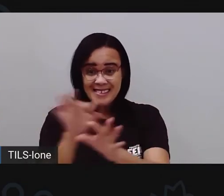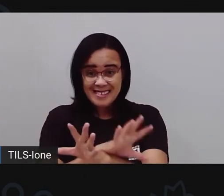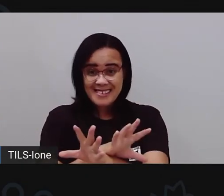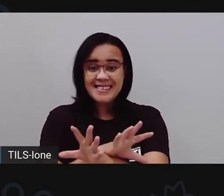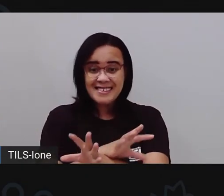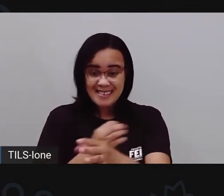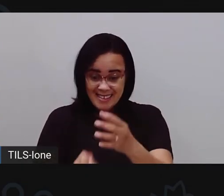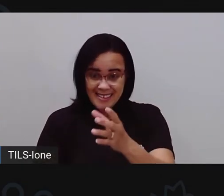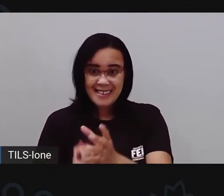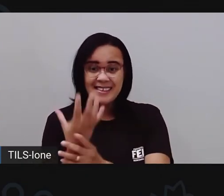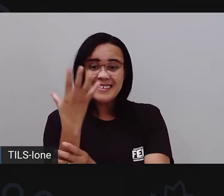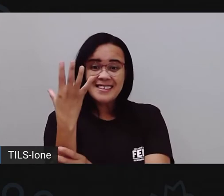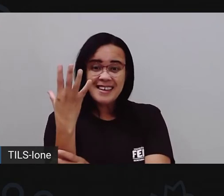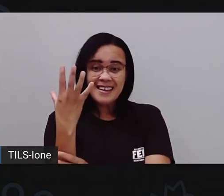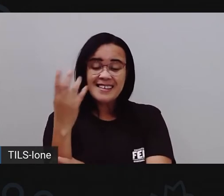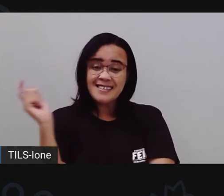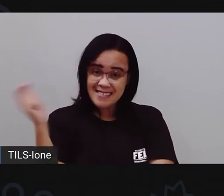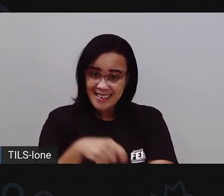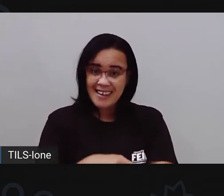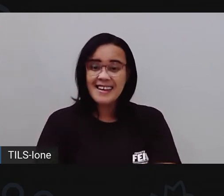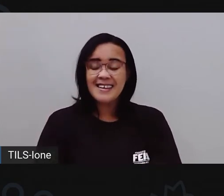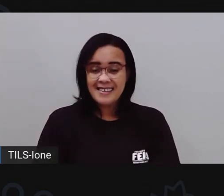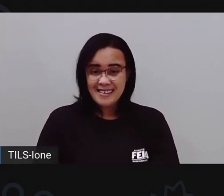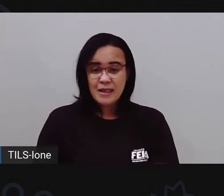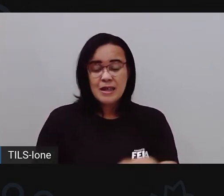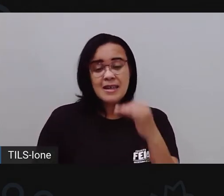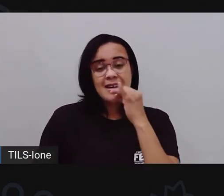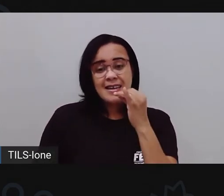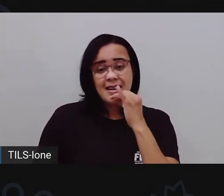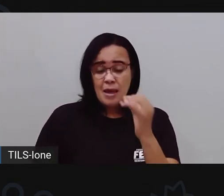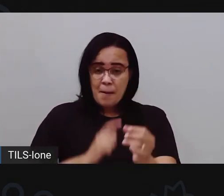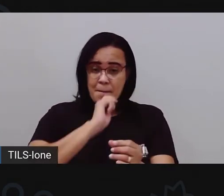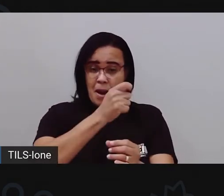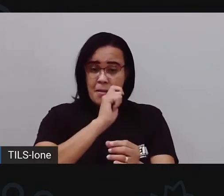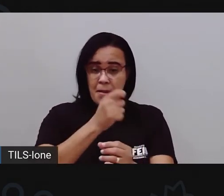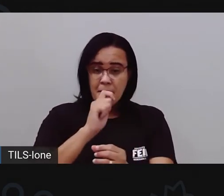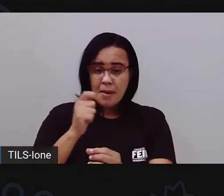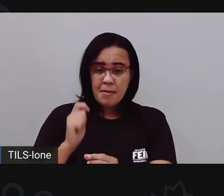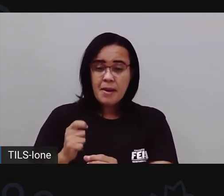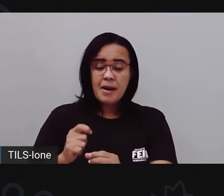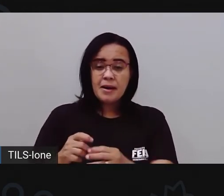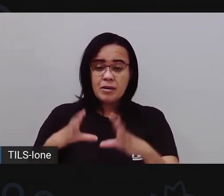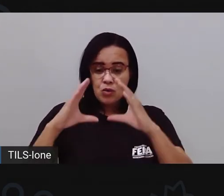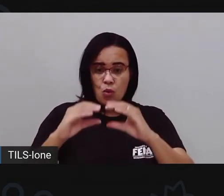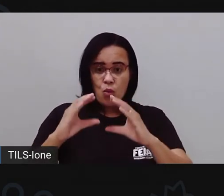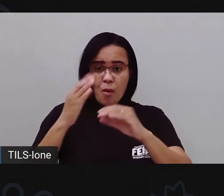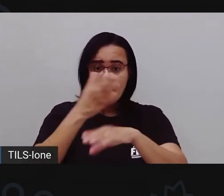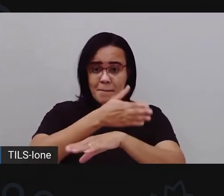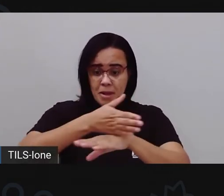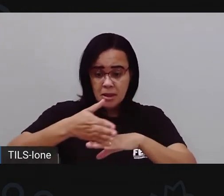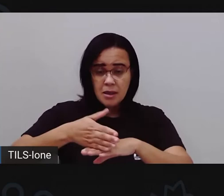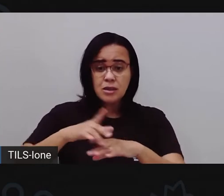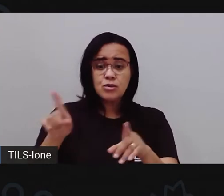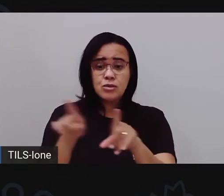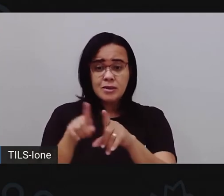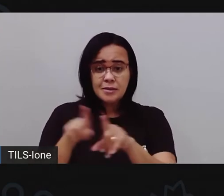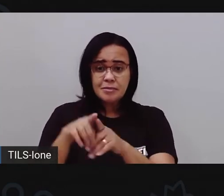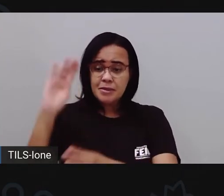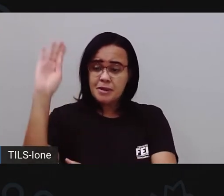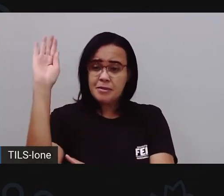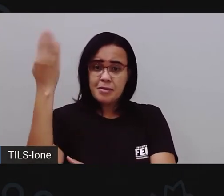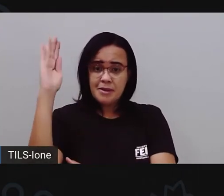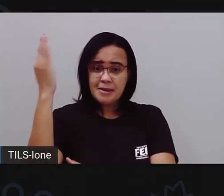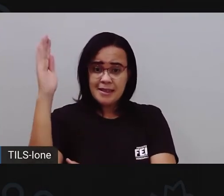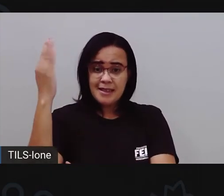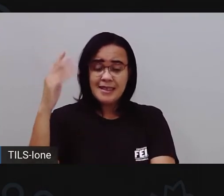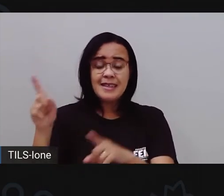usou pregador, né? Usou... Usou pedaços de madeira, usou... Deixa eu ver o é mais aqui. Usou a